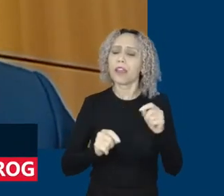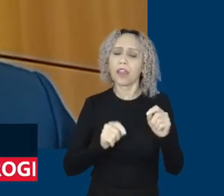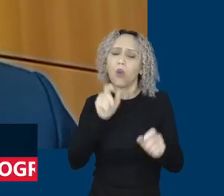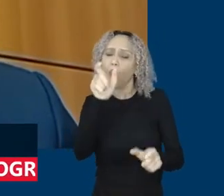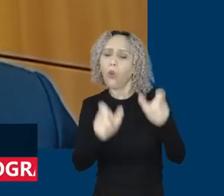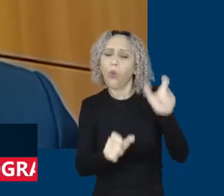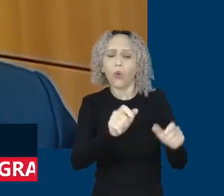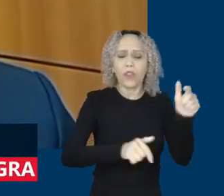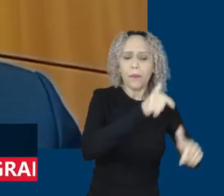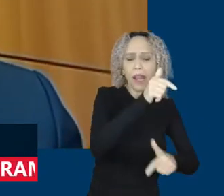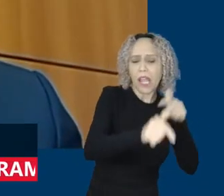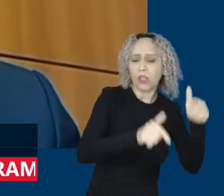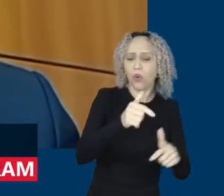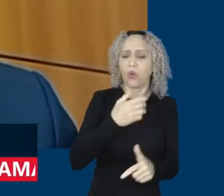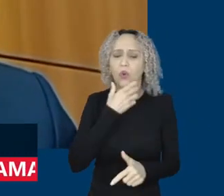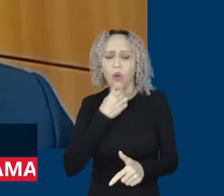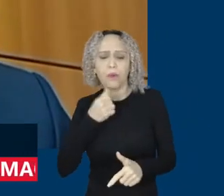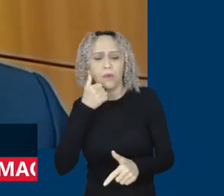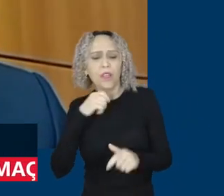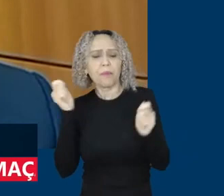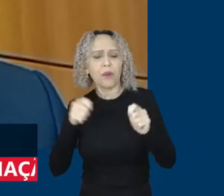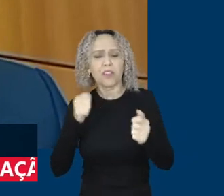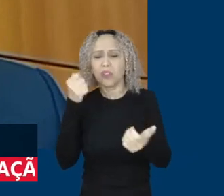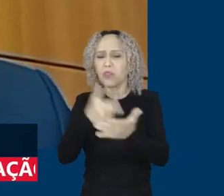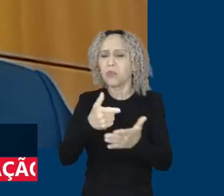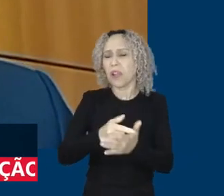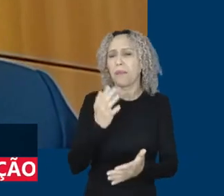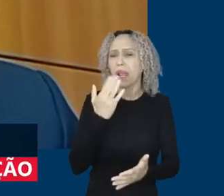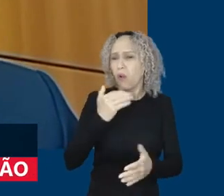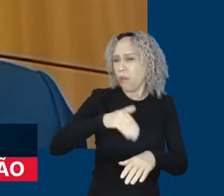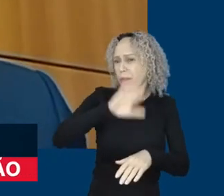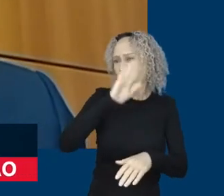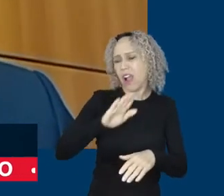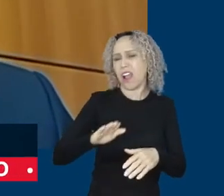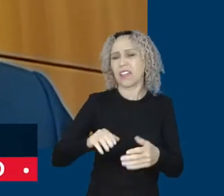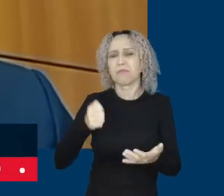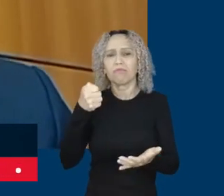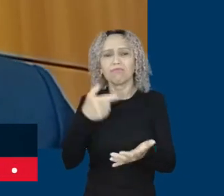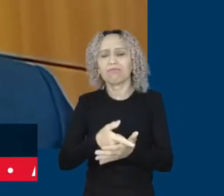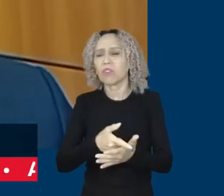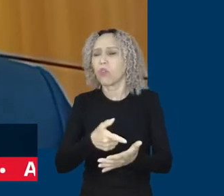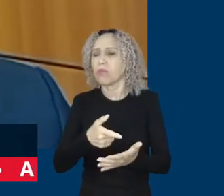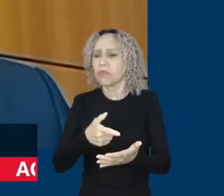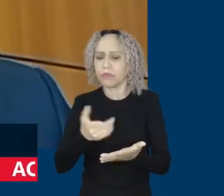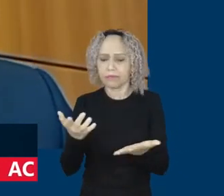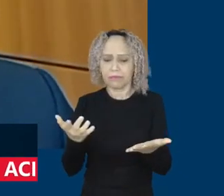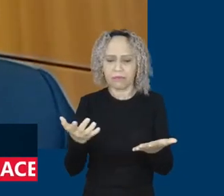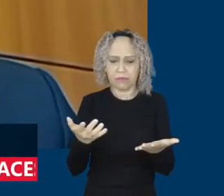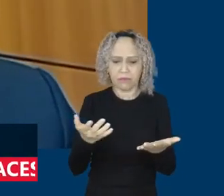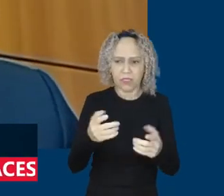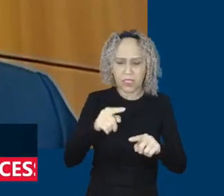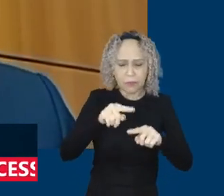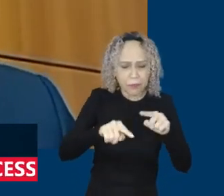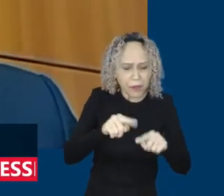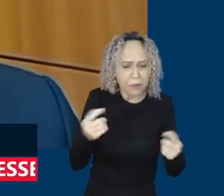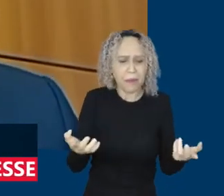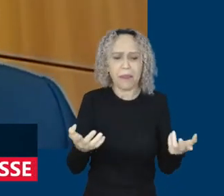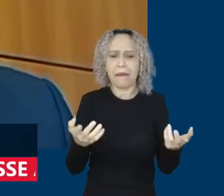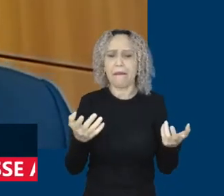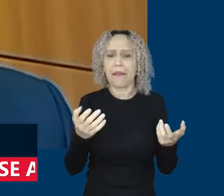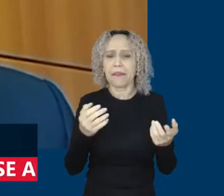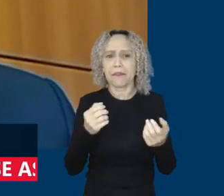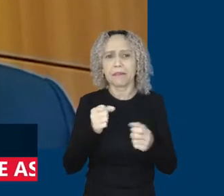trabalhadores e trabalhadoras para eles que possam comprar mais comida, que eles possam comprar mais equipamentos,